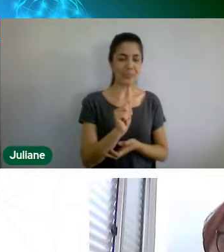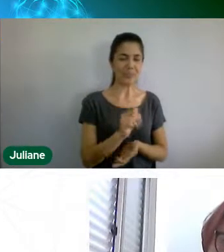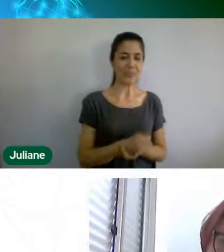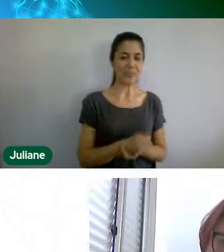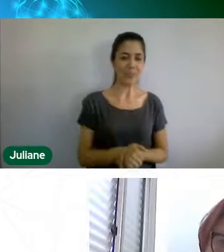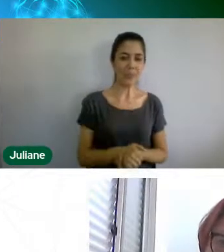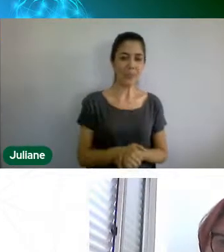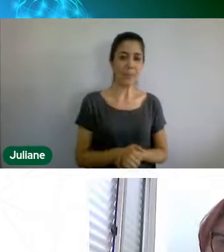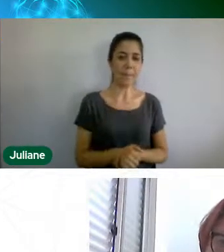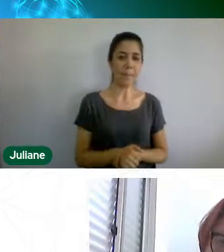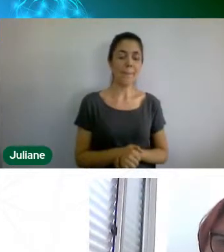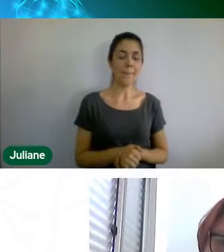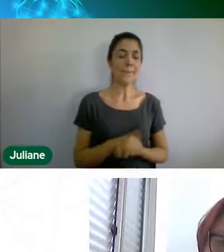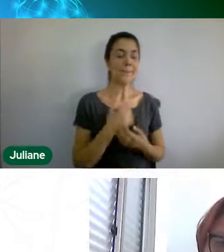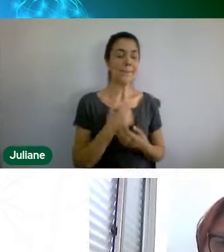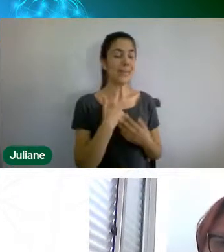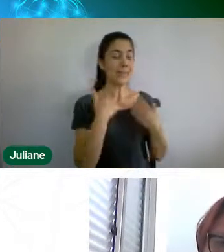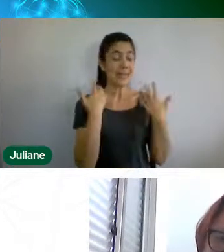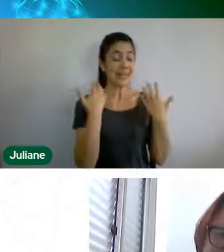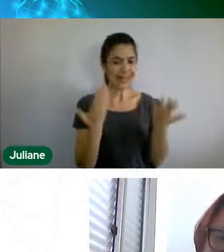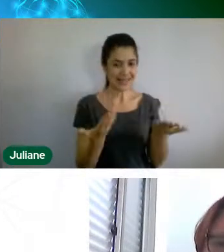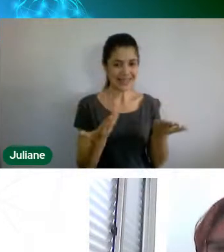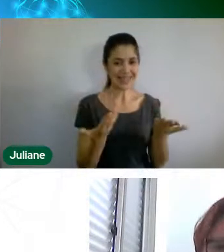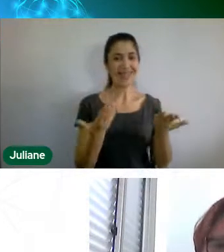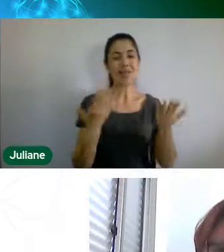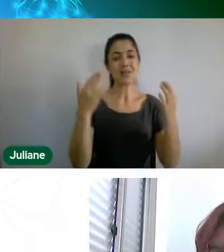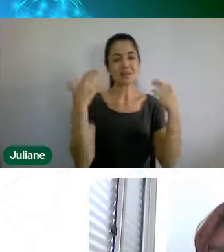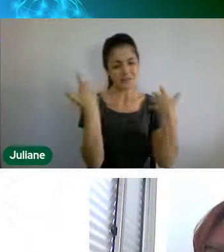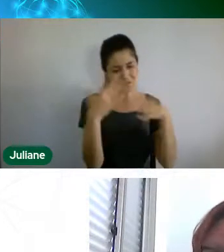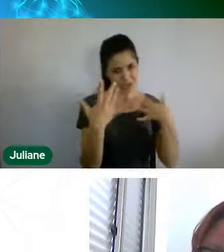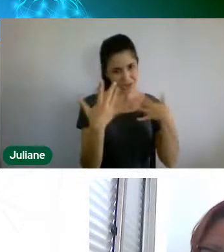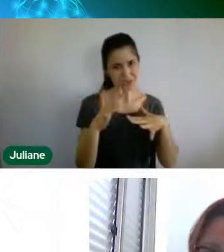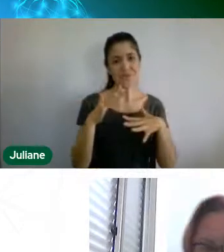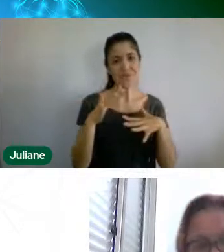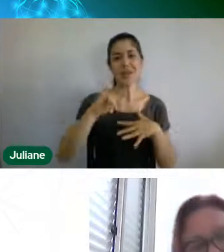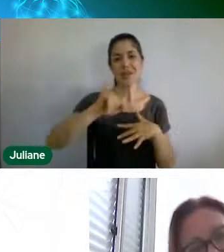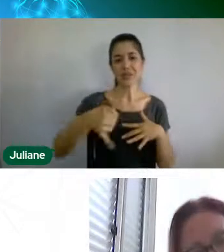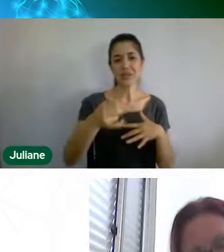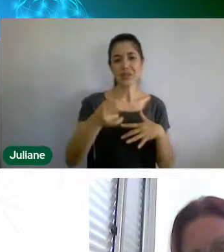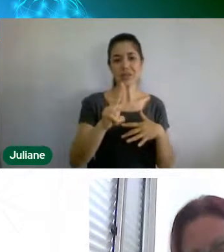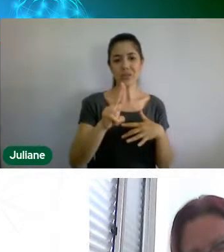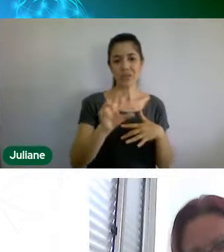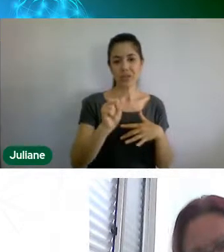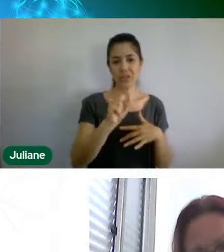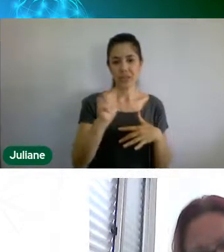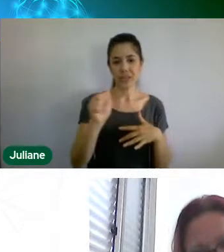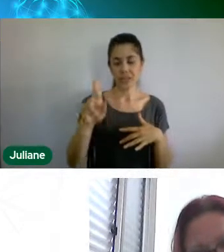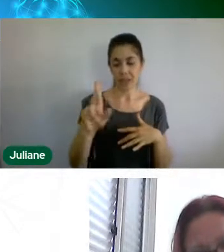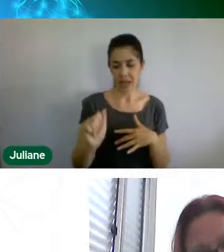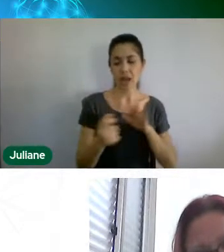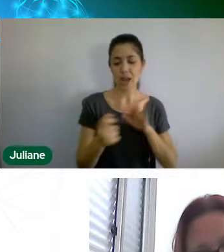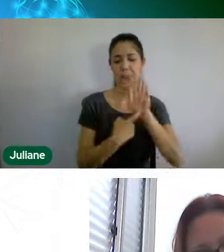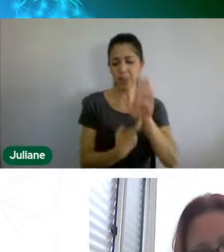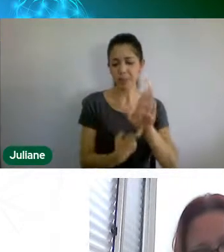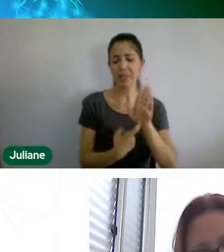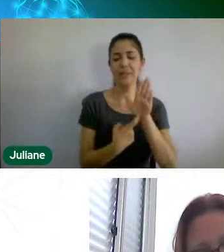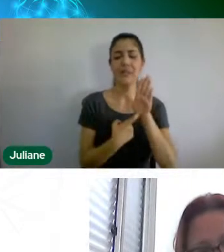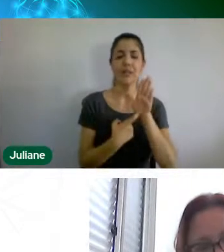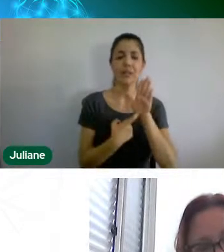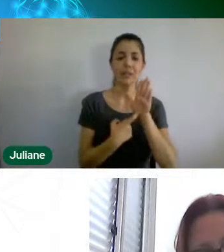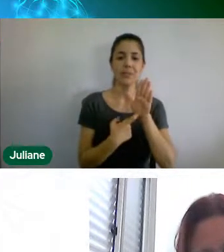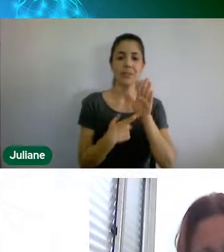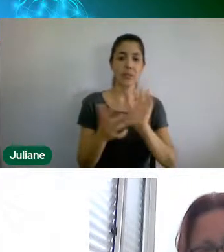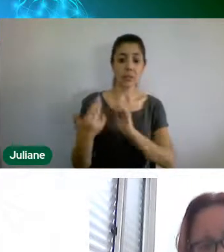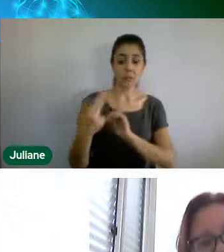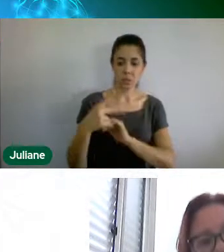Então, Jussara, parabéns pelo trabalho, pela apresentação, né, da tua colega, enfim,